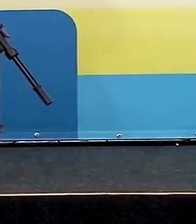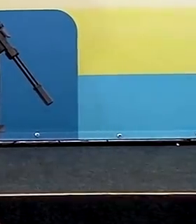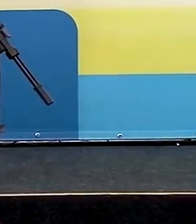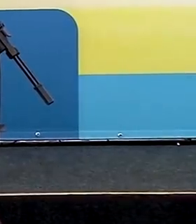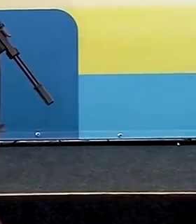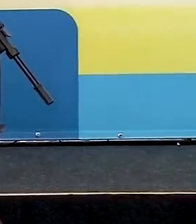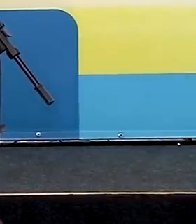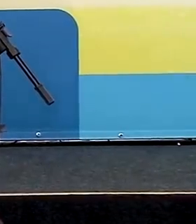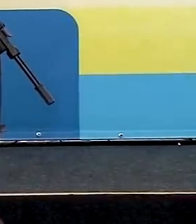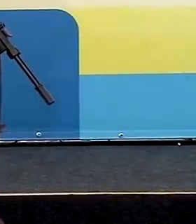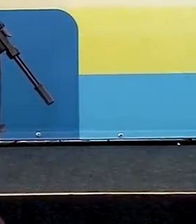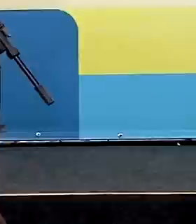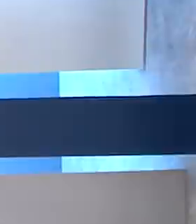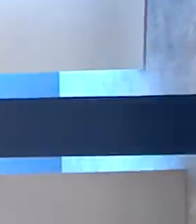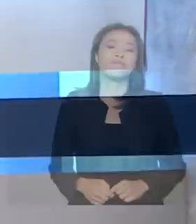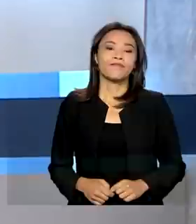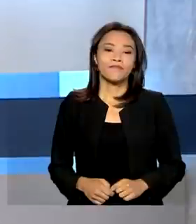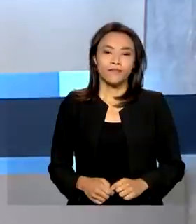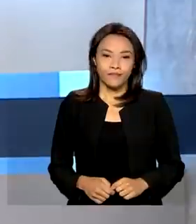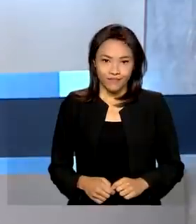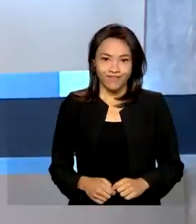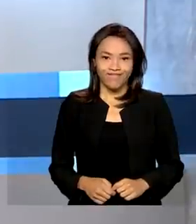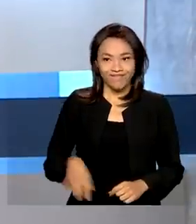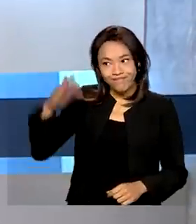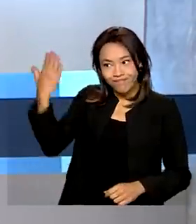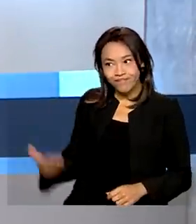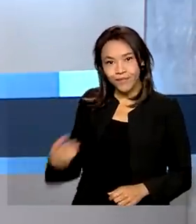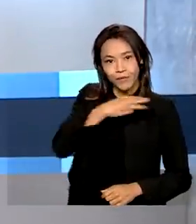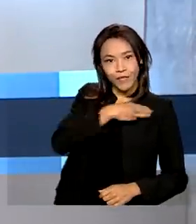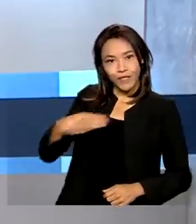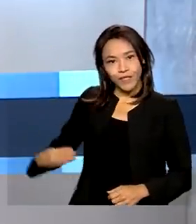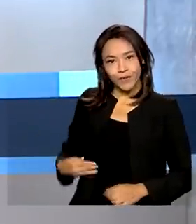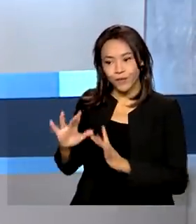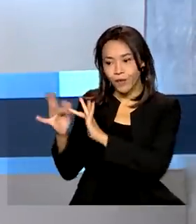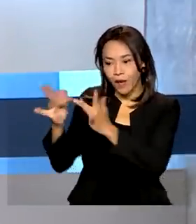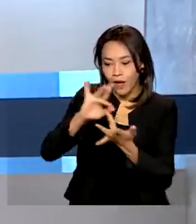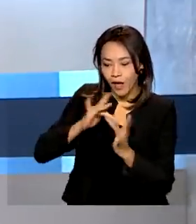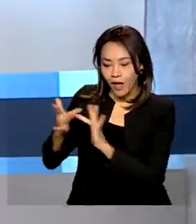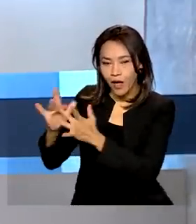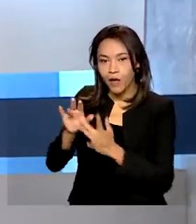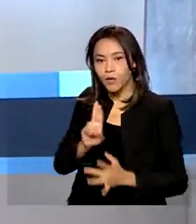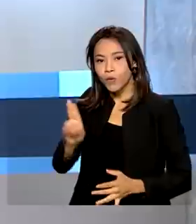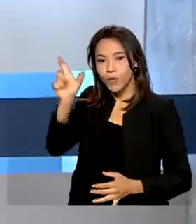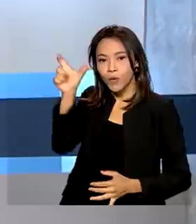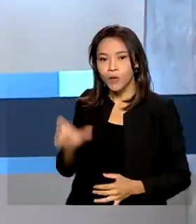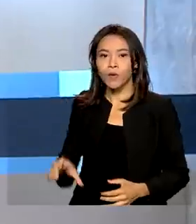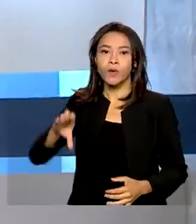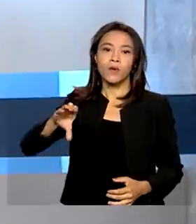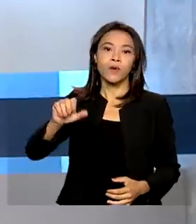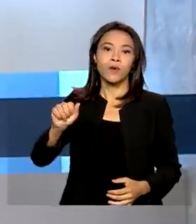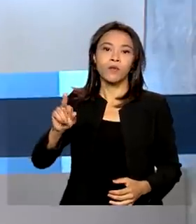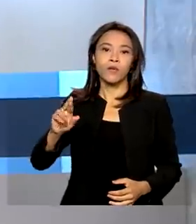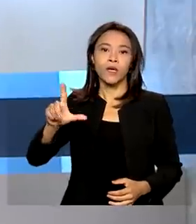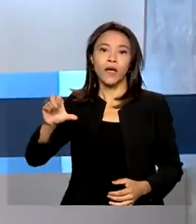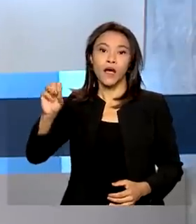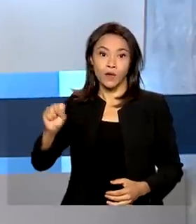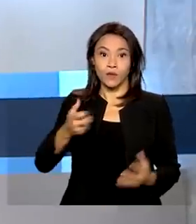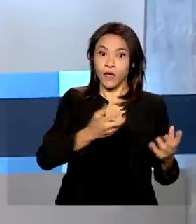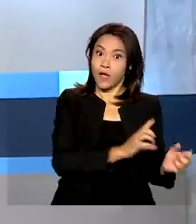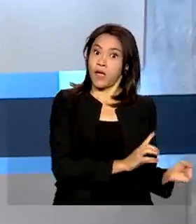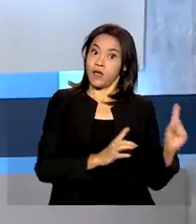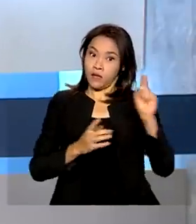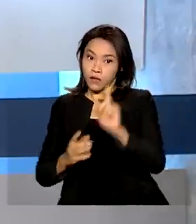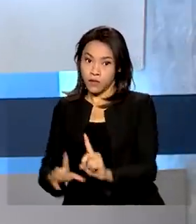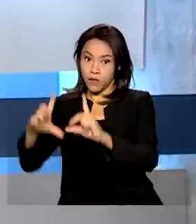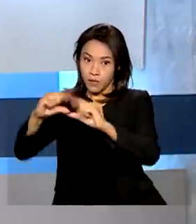grande parte do mundo afora. O ministro das Relações Exteriores, Carlos França, recebeu em Brasília o ministro dos